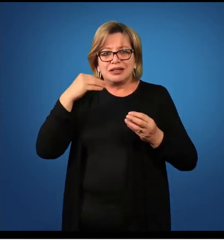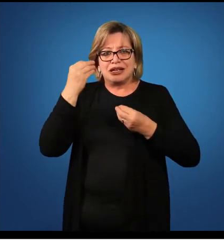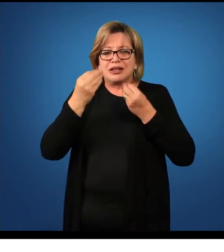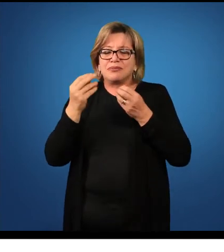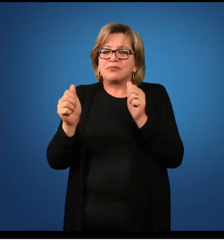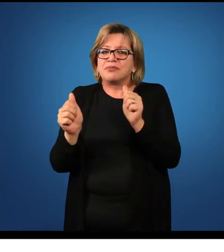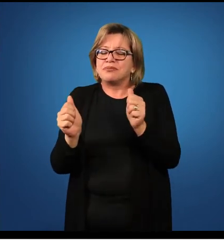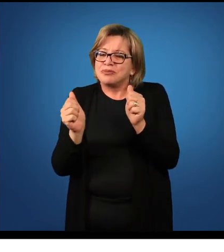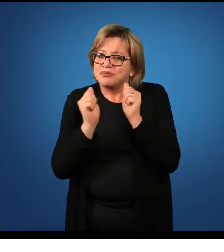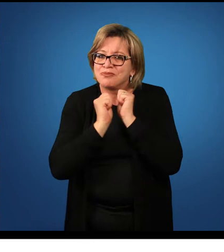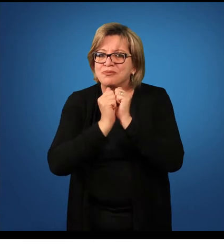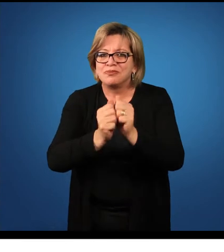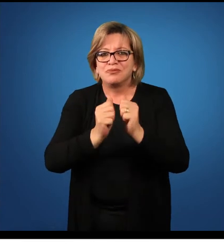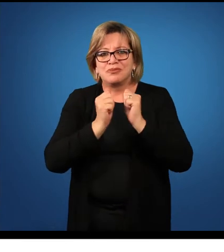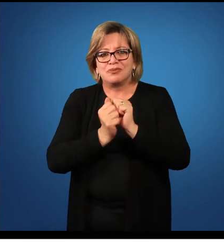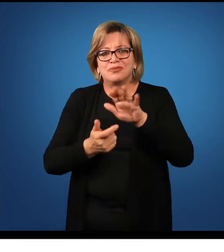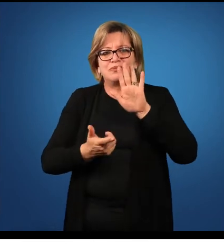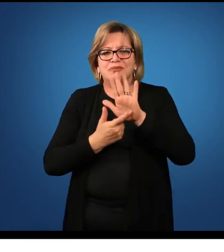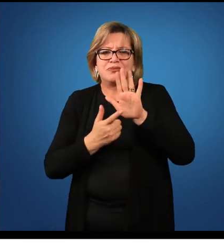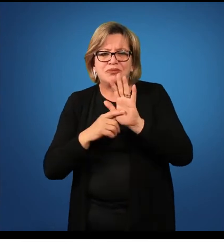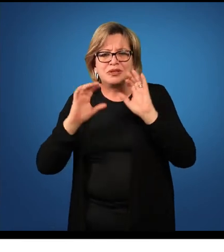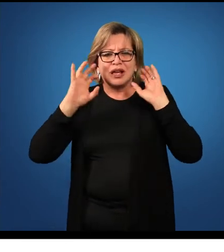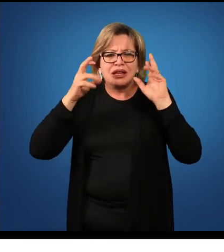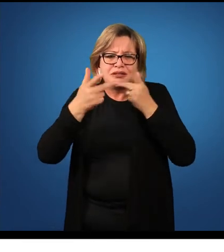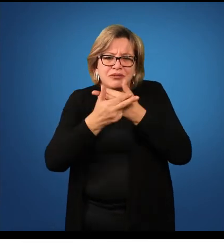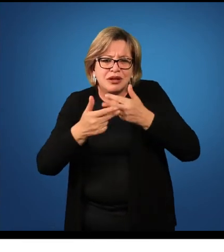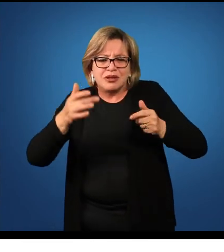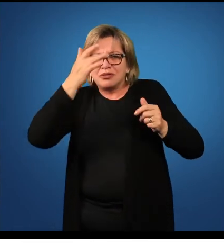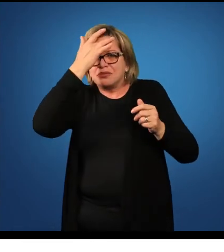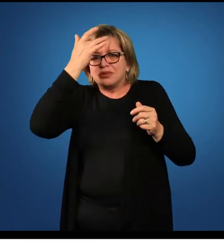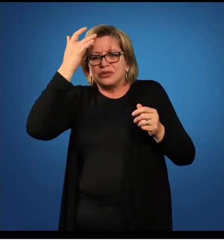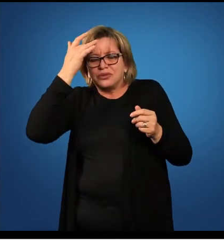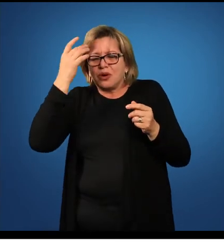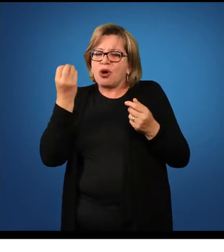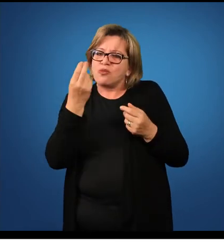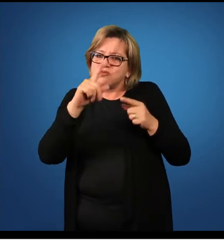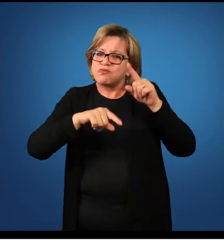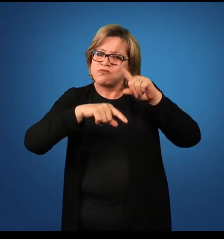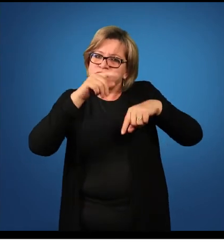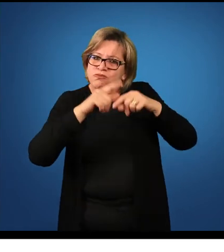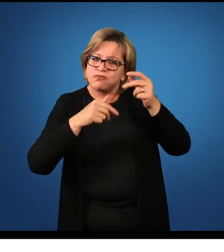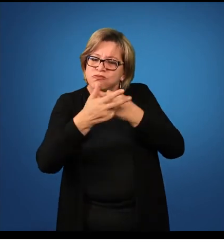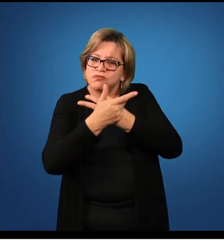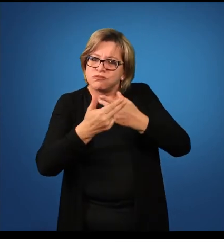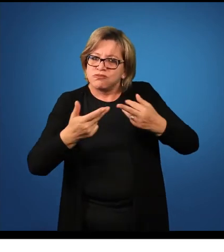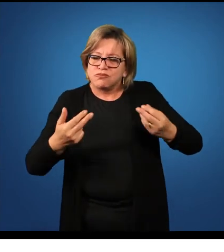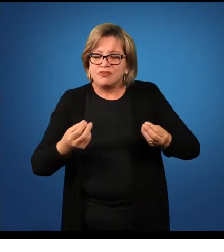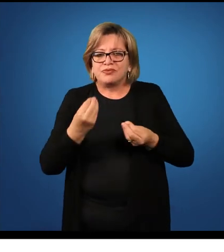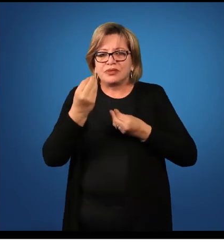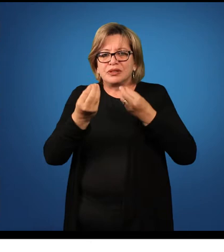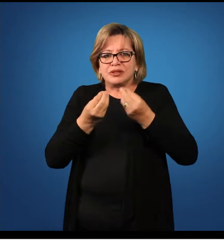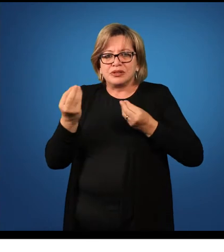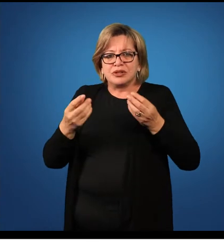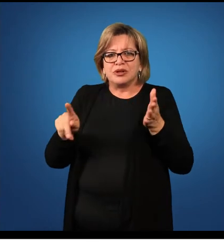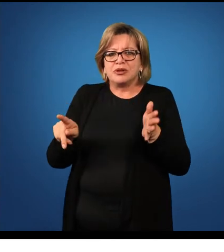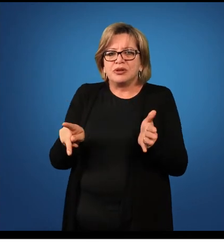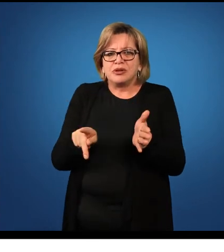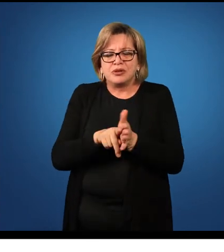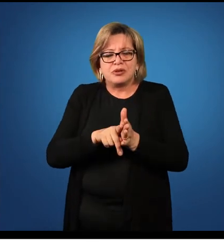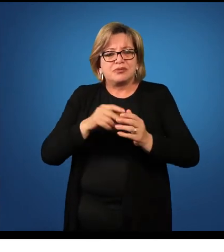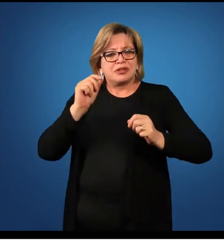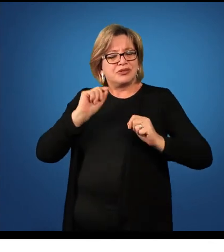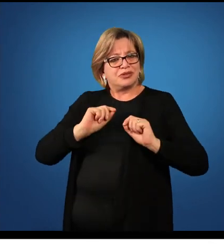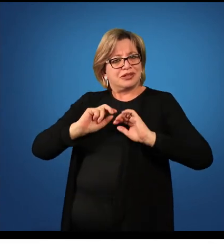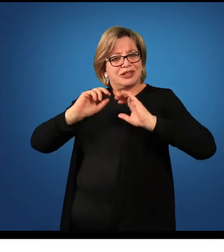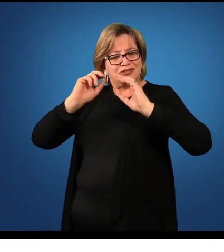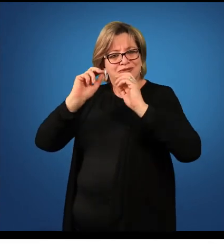companhia, ele indica o animal, a pessoa ou a coisa, juntamente com a qual se faz alguma